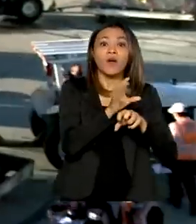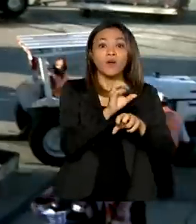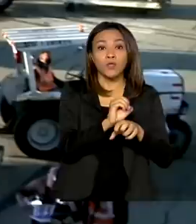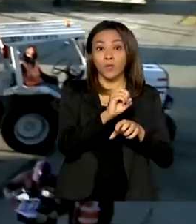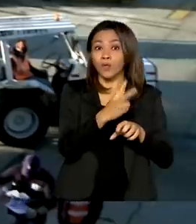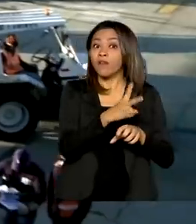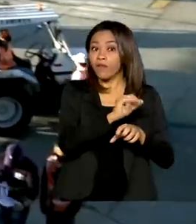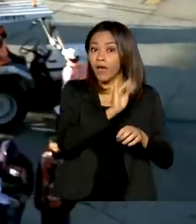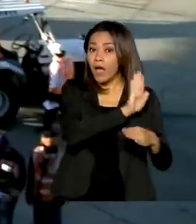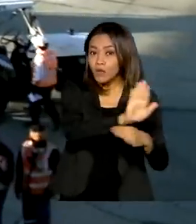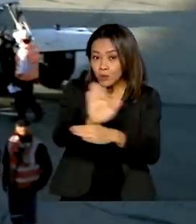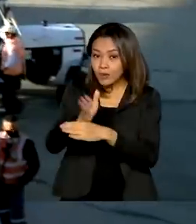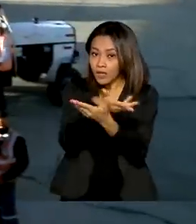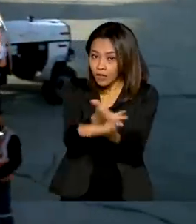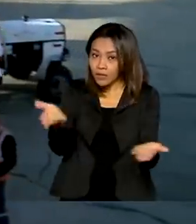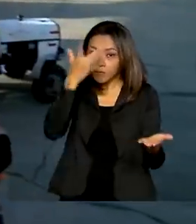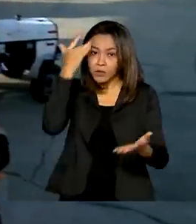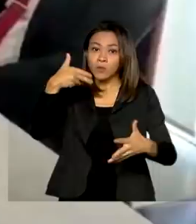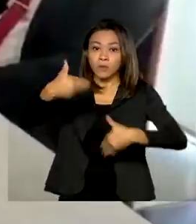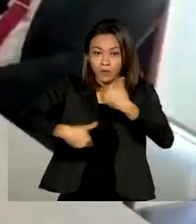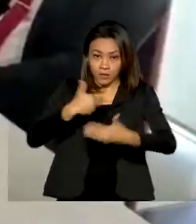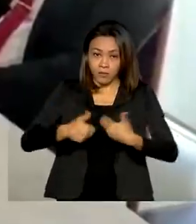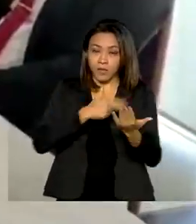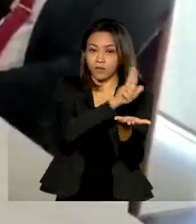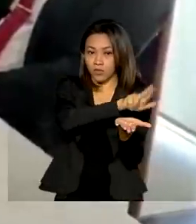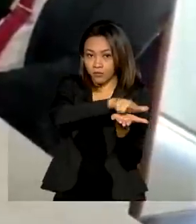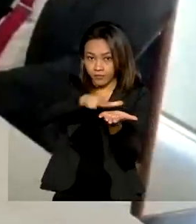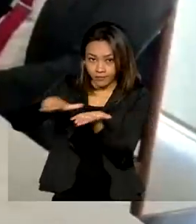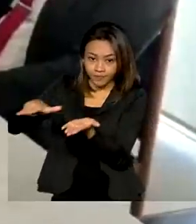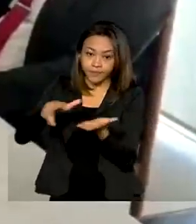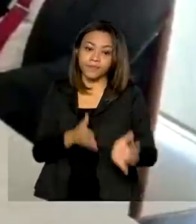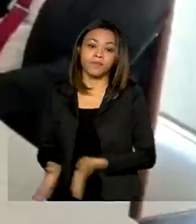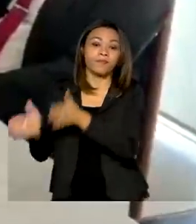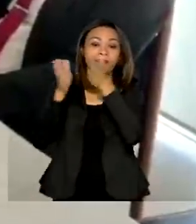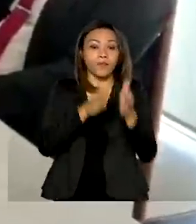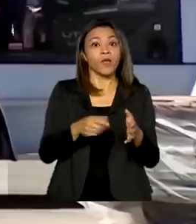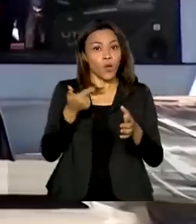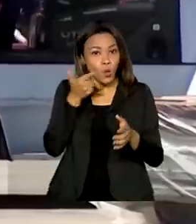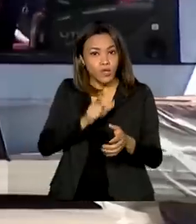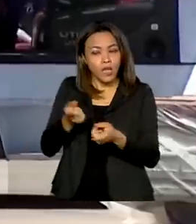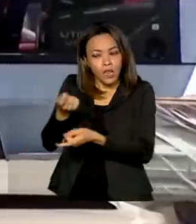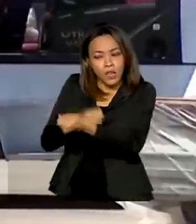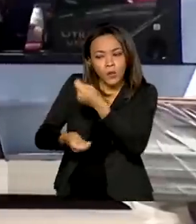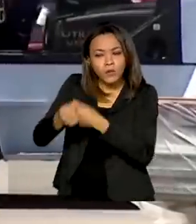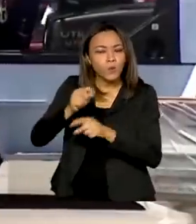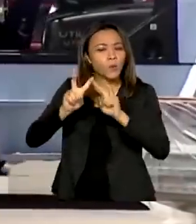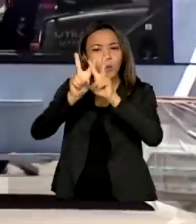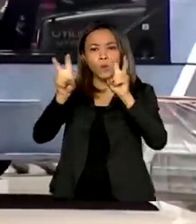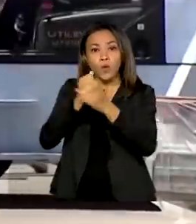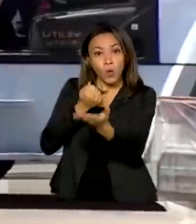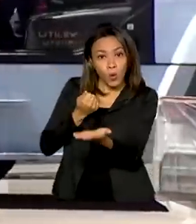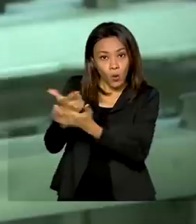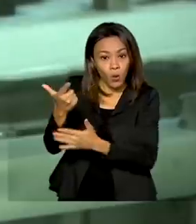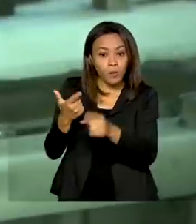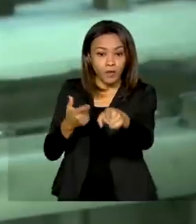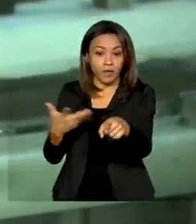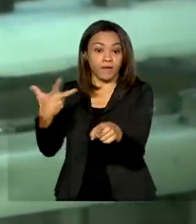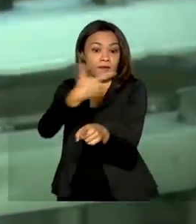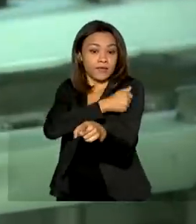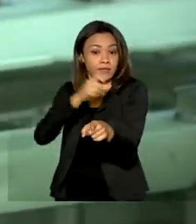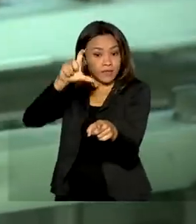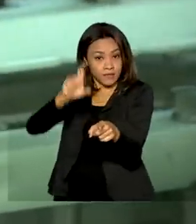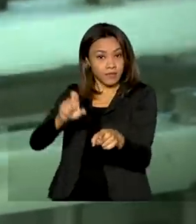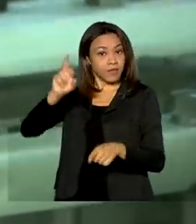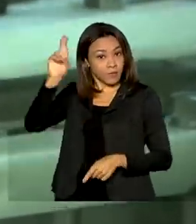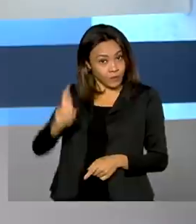no tratamento de pacientes com Covid. Avançam as negociações para compra e fabricação nacional da vacina russa